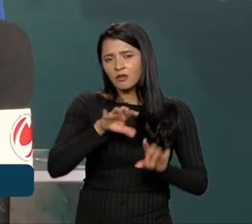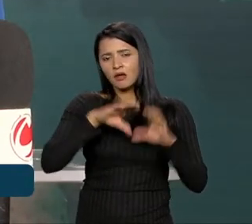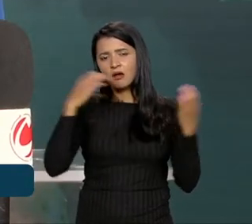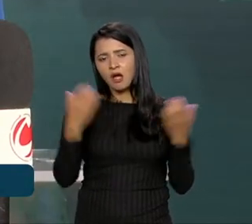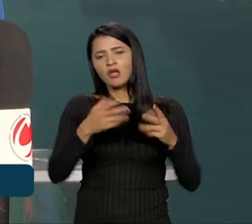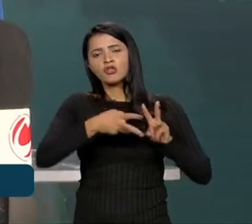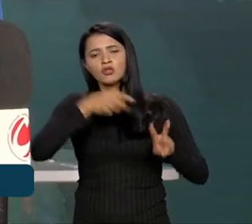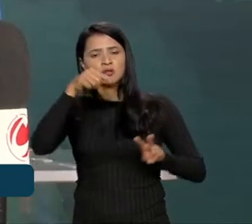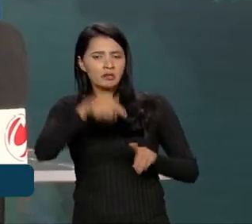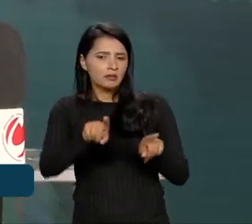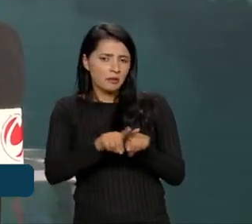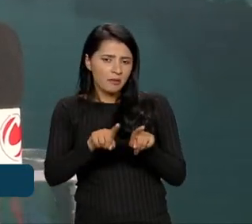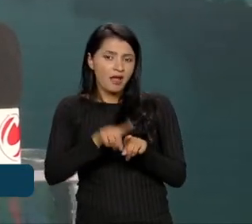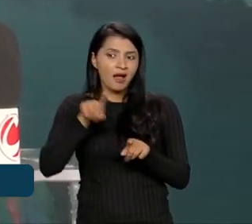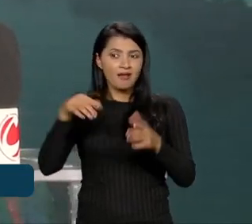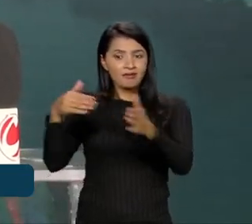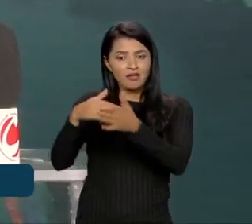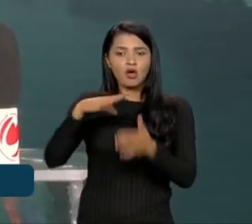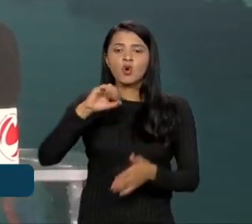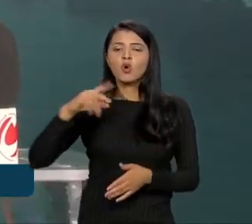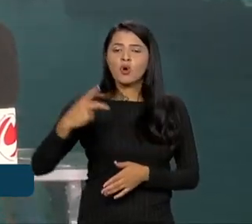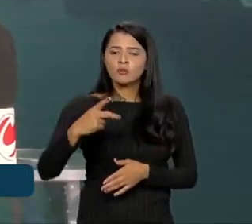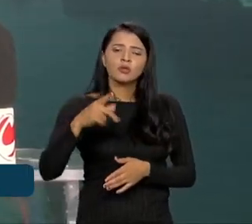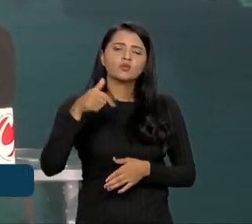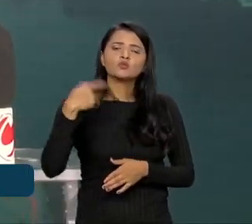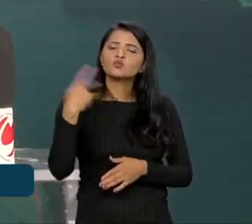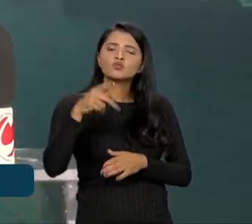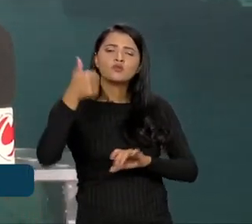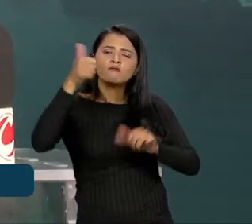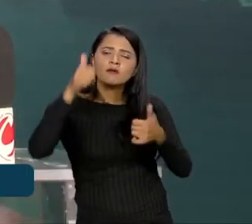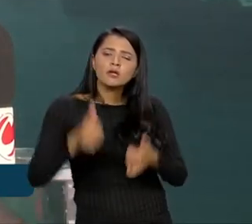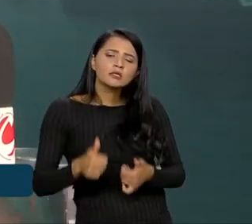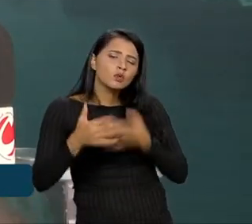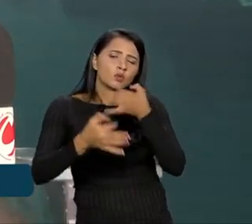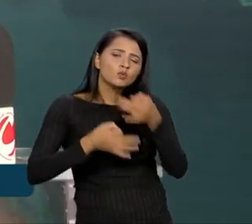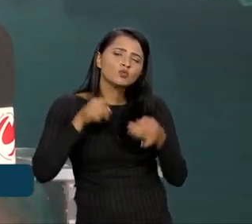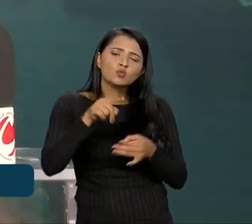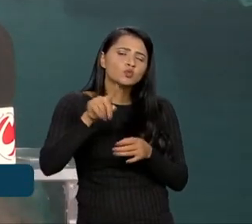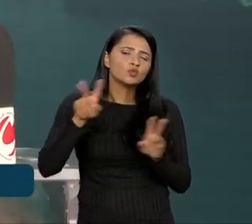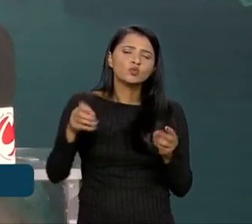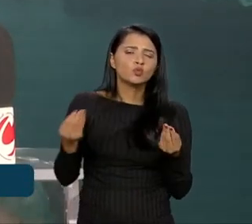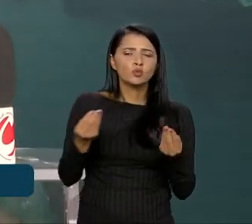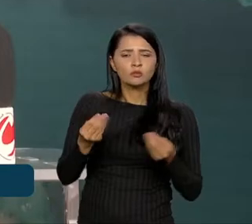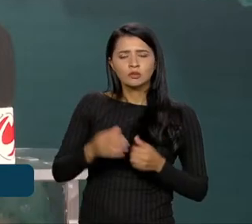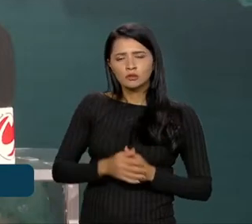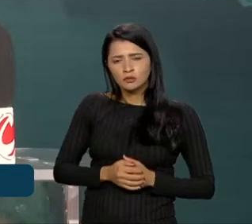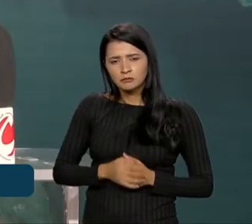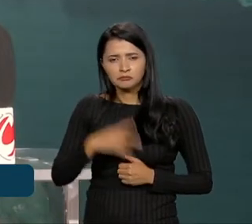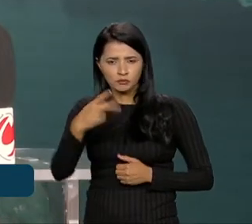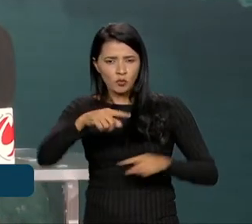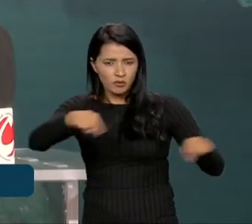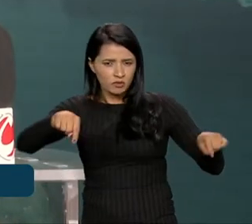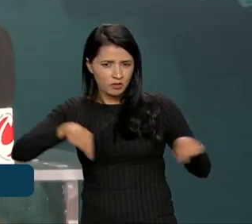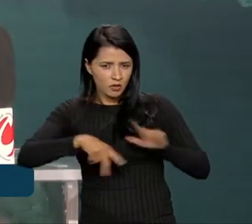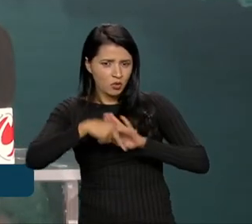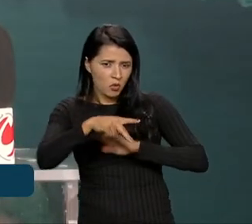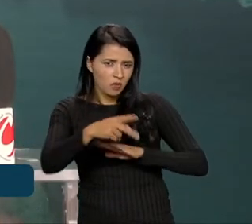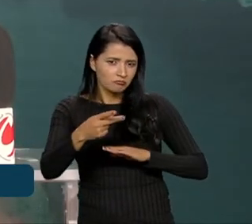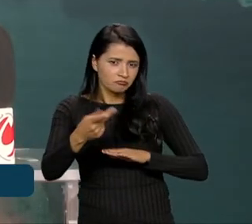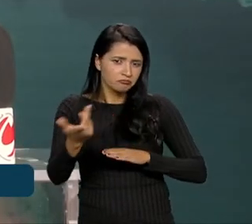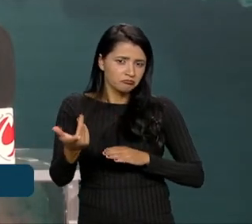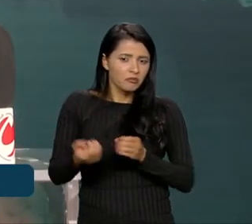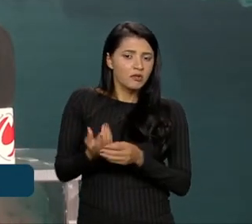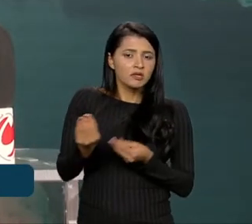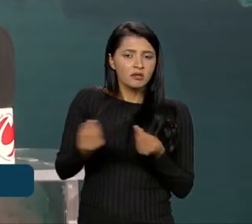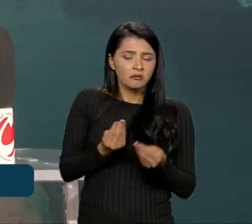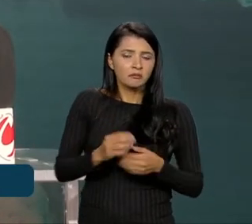Brasil também, do Iapoto, por exemplo. Qual a avaliação que você tem sobre isso, sobre essa questão, né? Se o termo de petróleo, como os mercórios não aparecerem totalmente